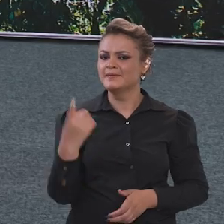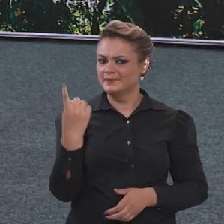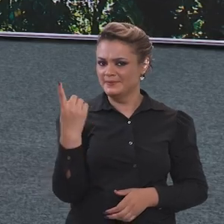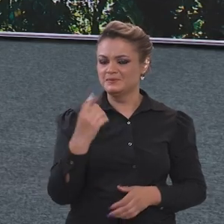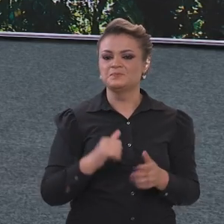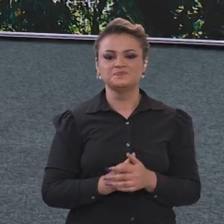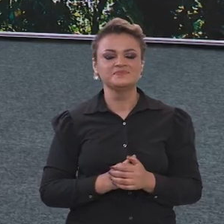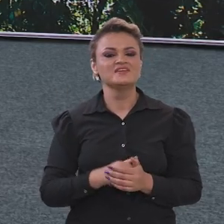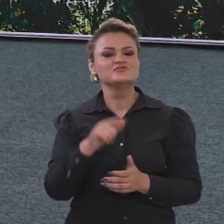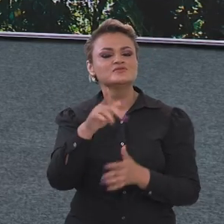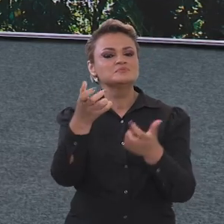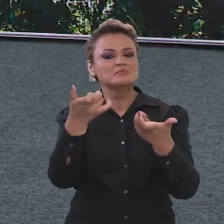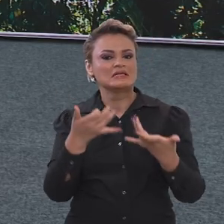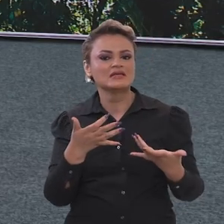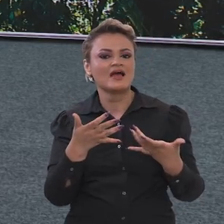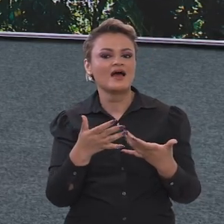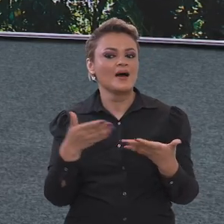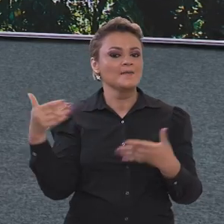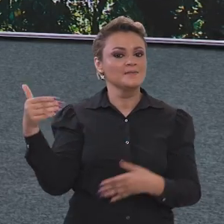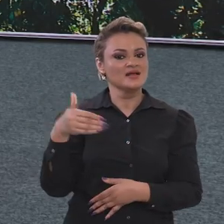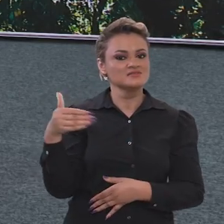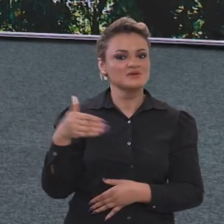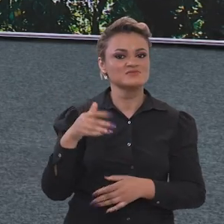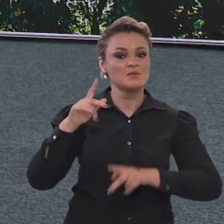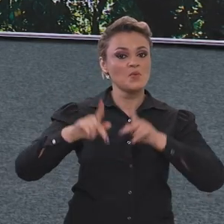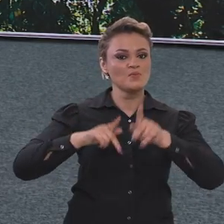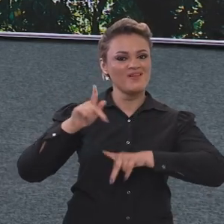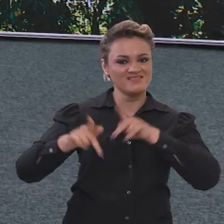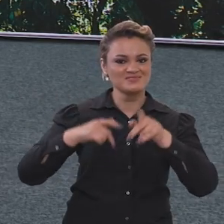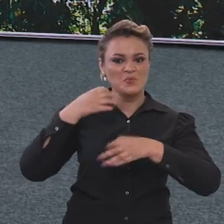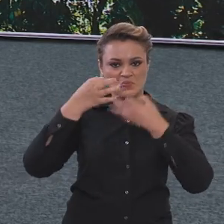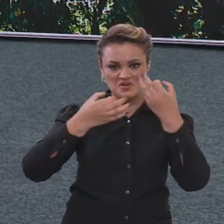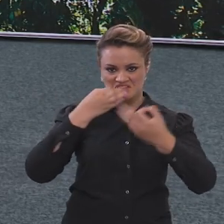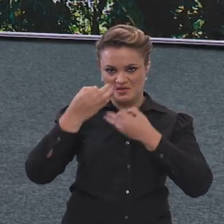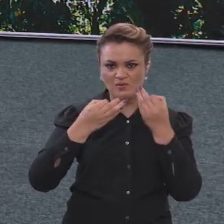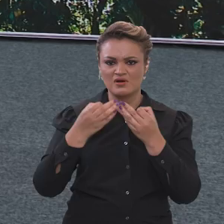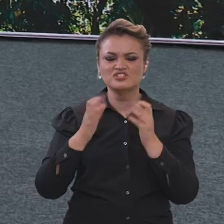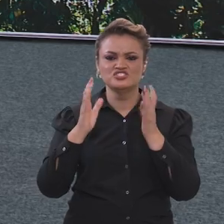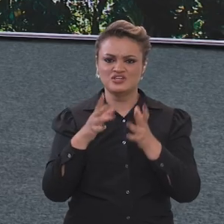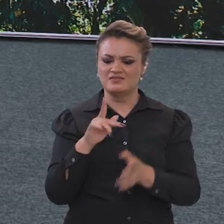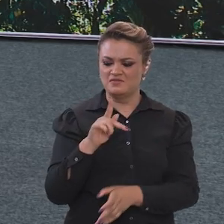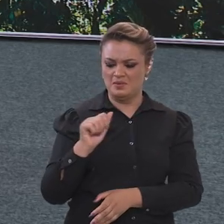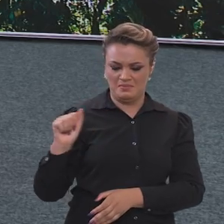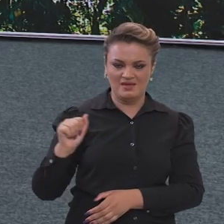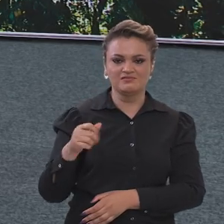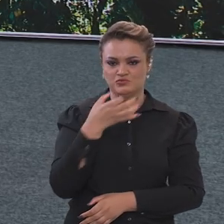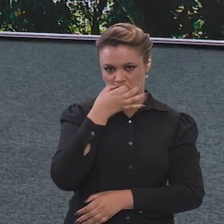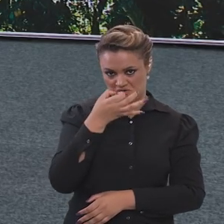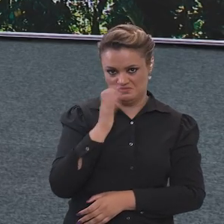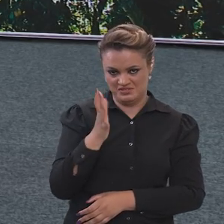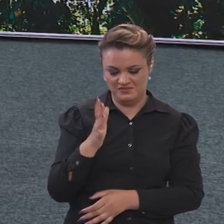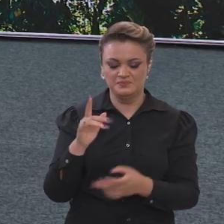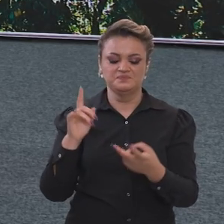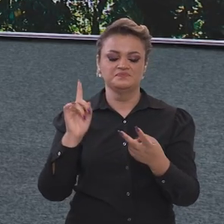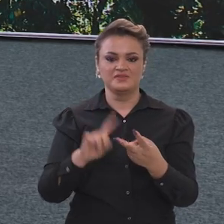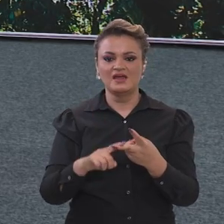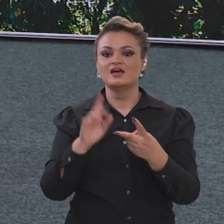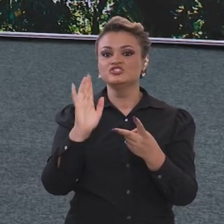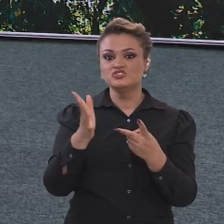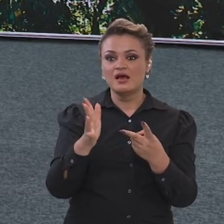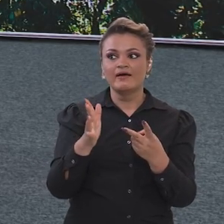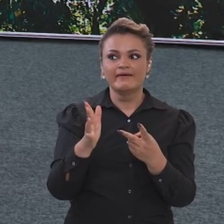Primeiro, verdade, ministro, eu queria que o falasse sobre a participação popular. A gente já teve PPA participativo,